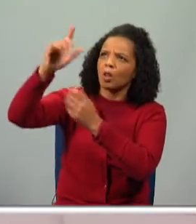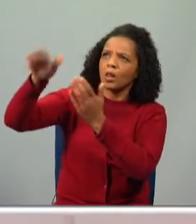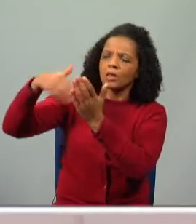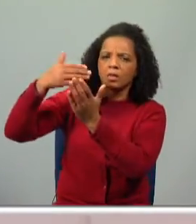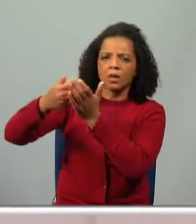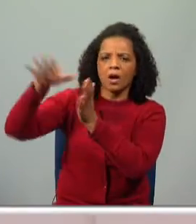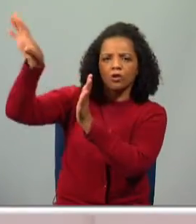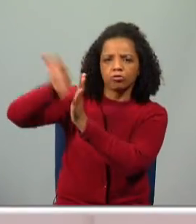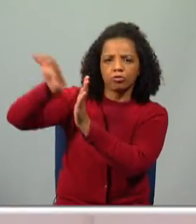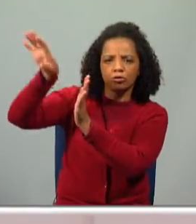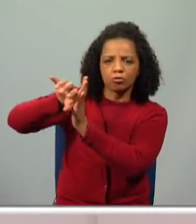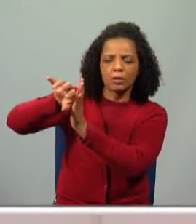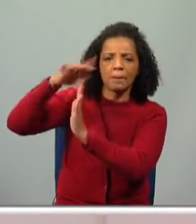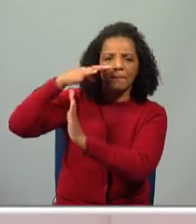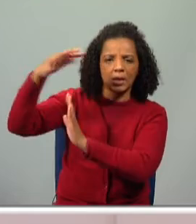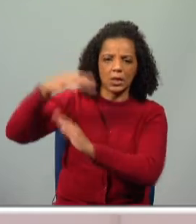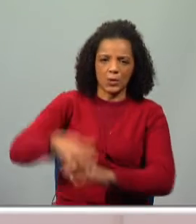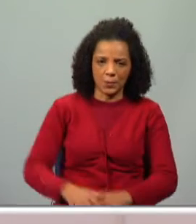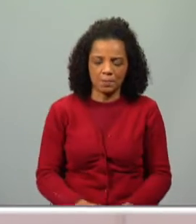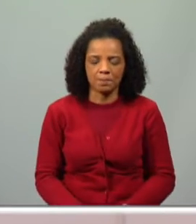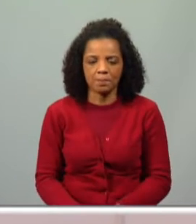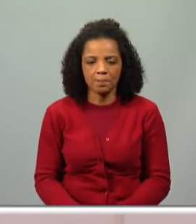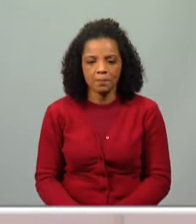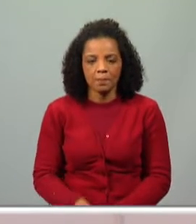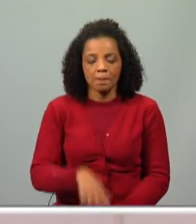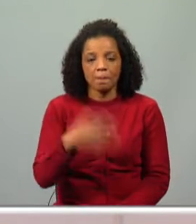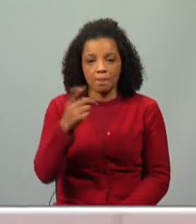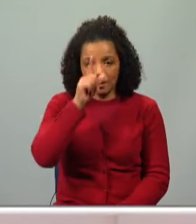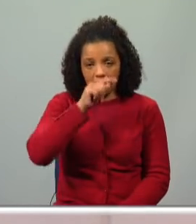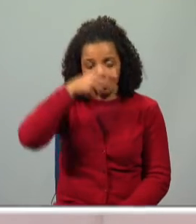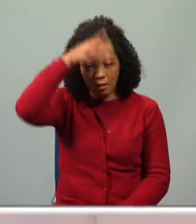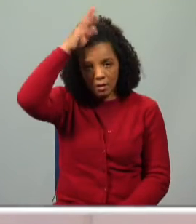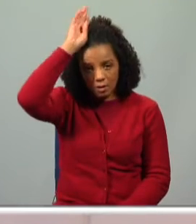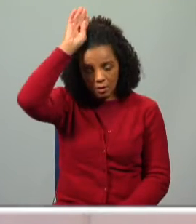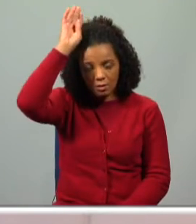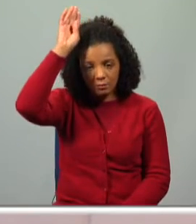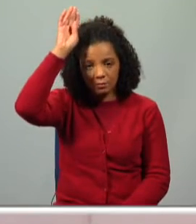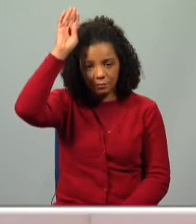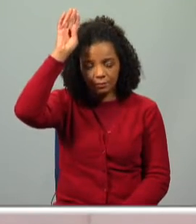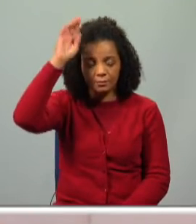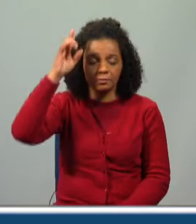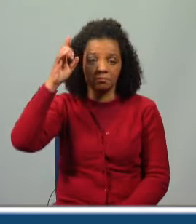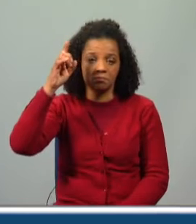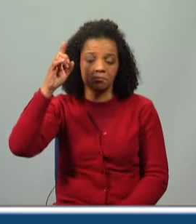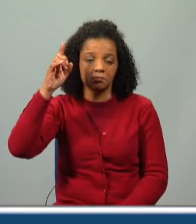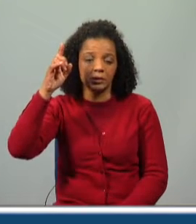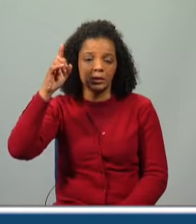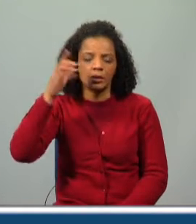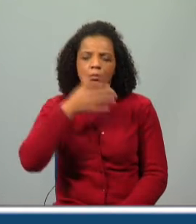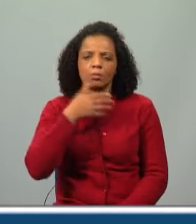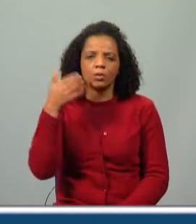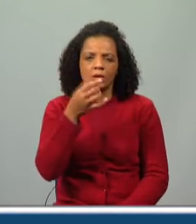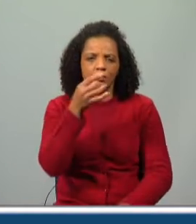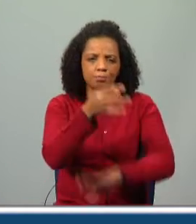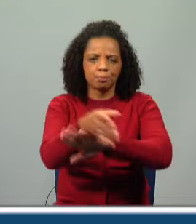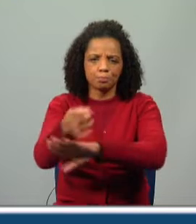do seu brilho. Então, e porquê que esta galinha, aos olhos da Olímpia, da girafa, ainda era mais bonita do